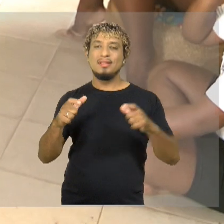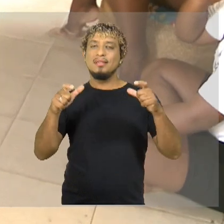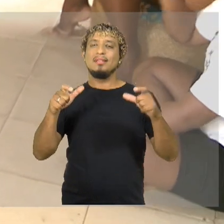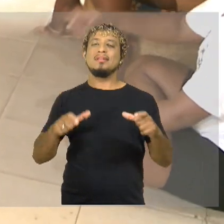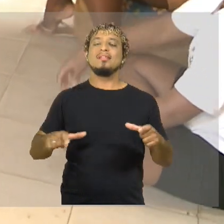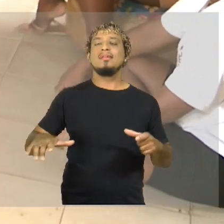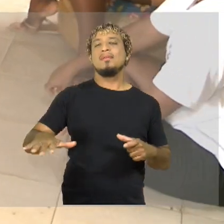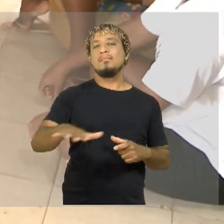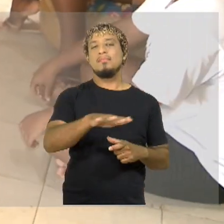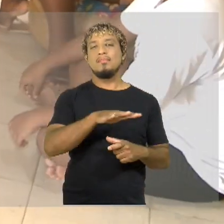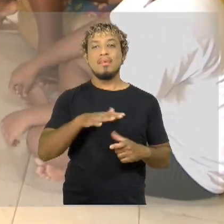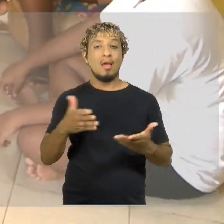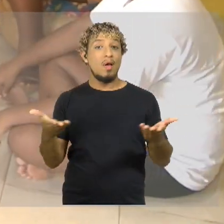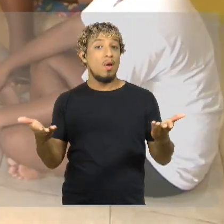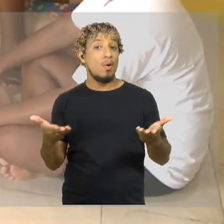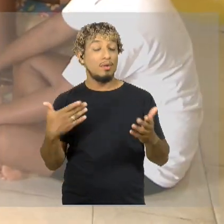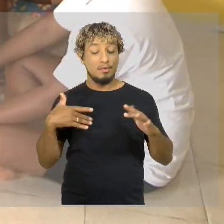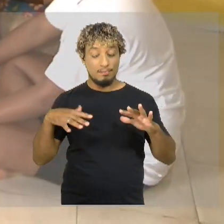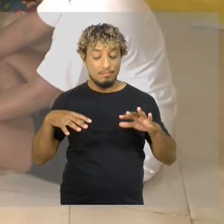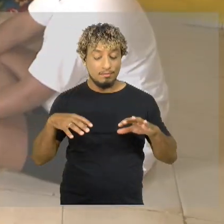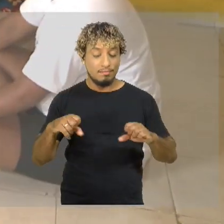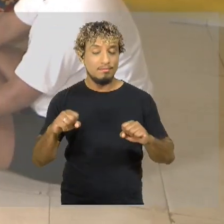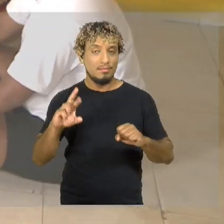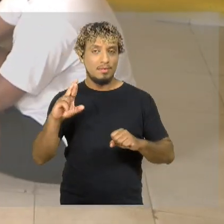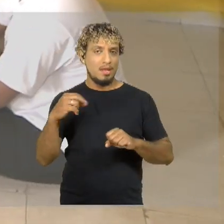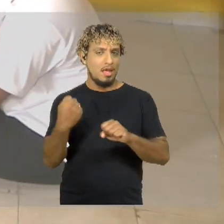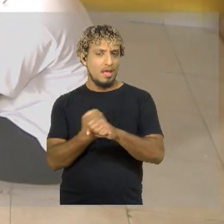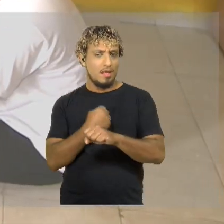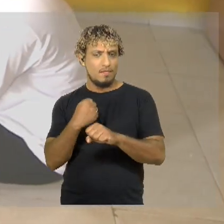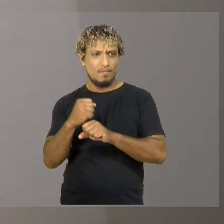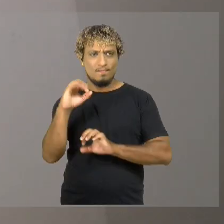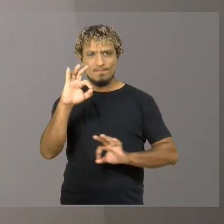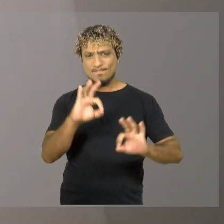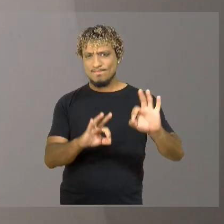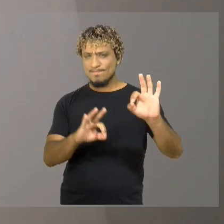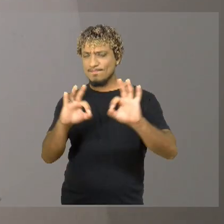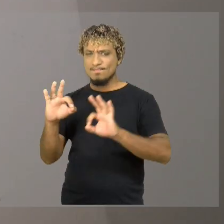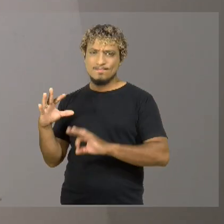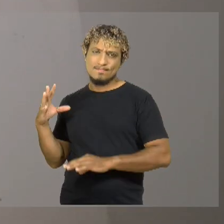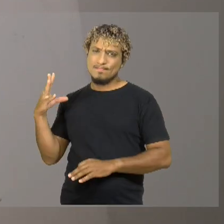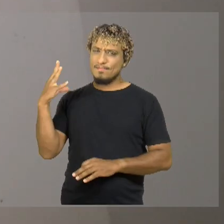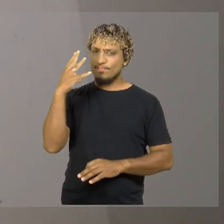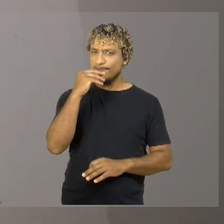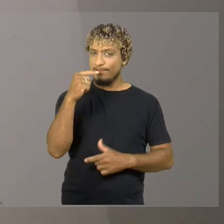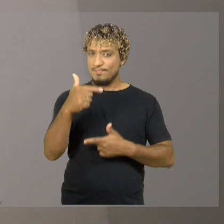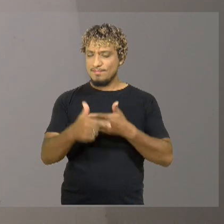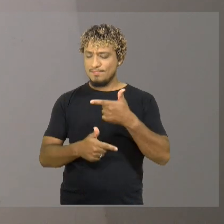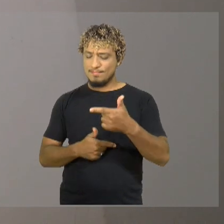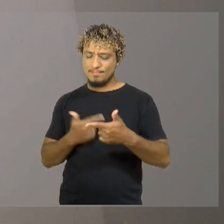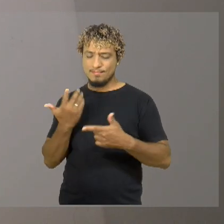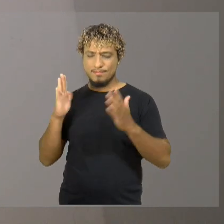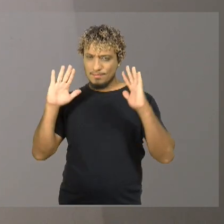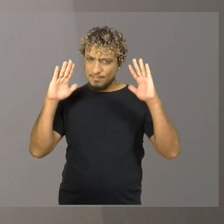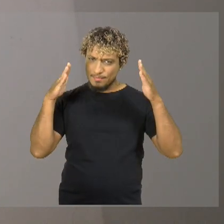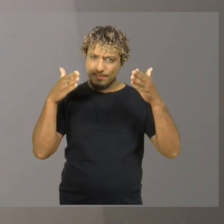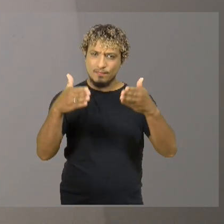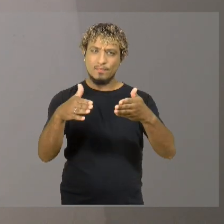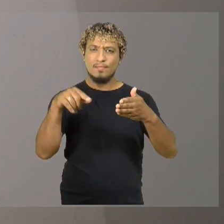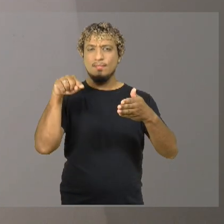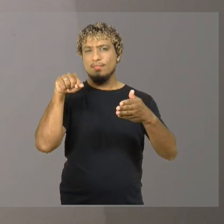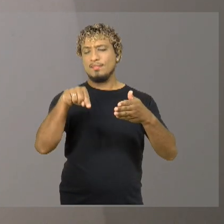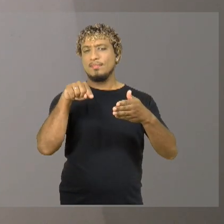hoje que a gente ocupa, que a gente reformou e que aí segue trabalhando em prol dessa causa